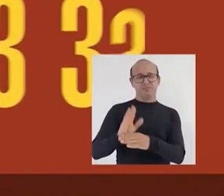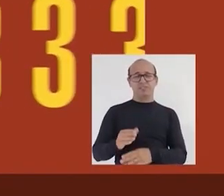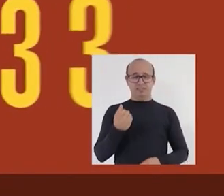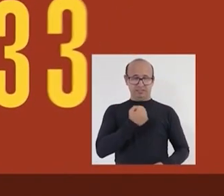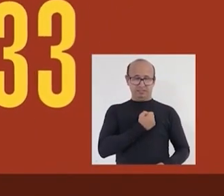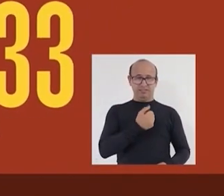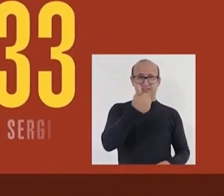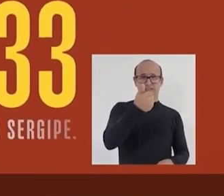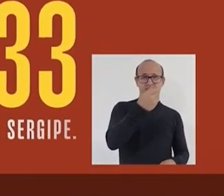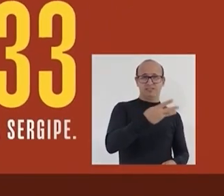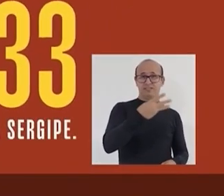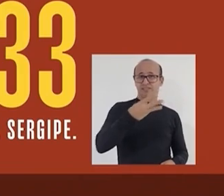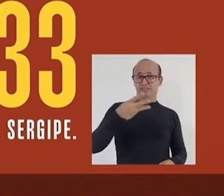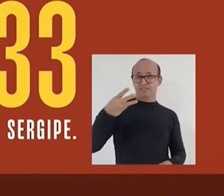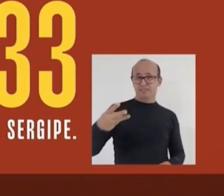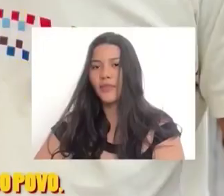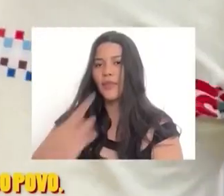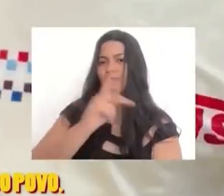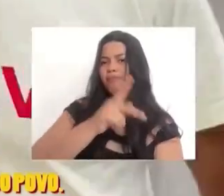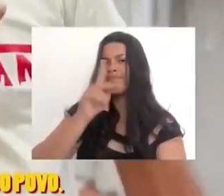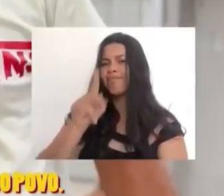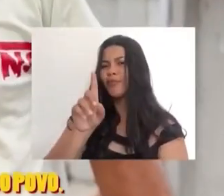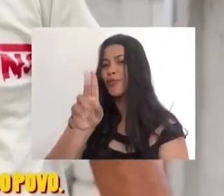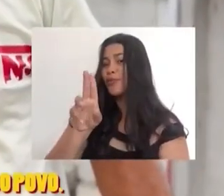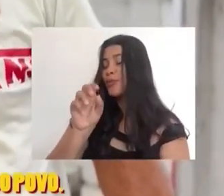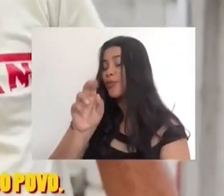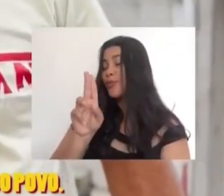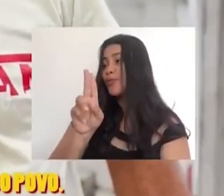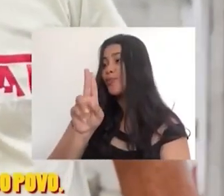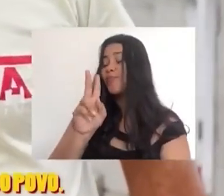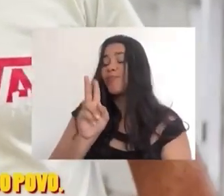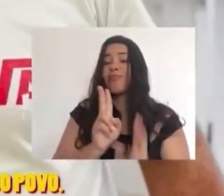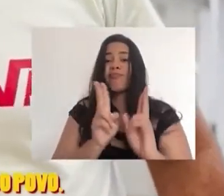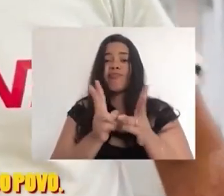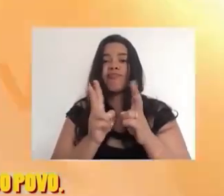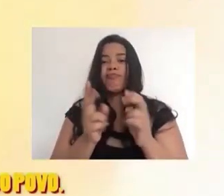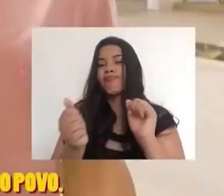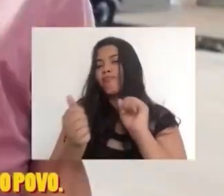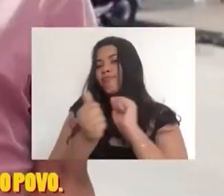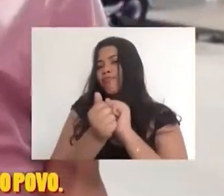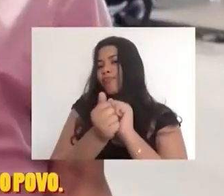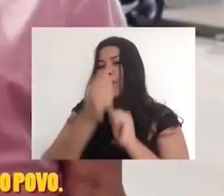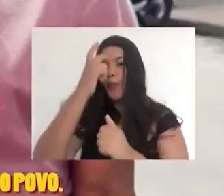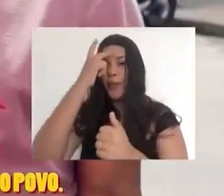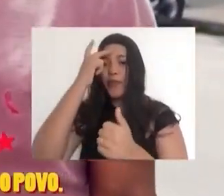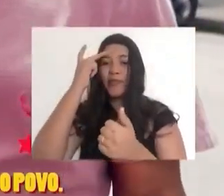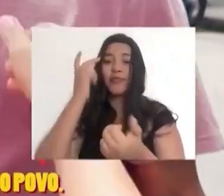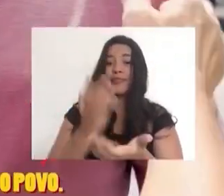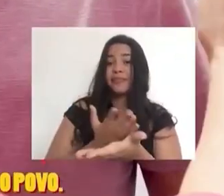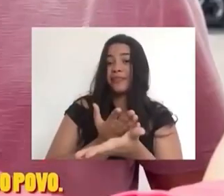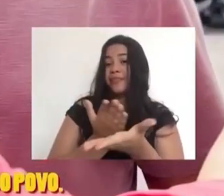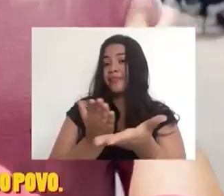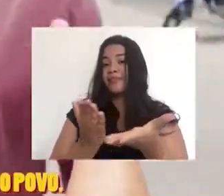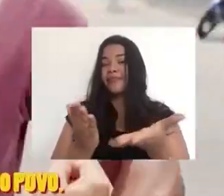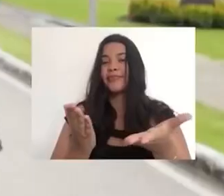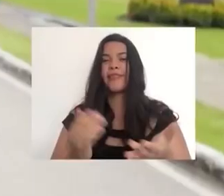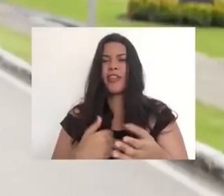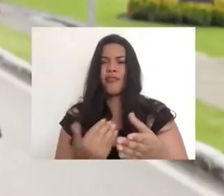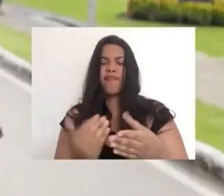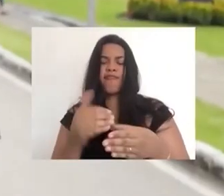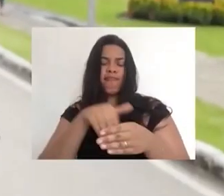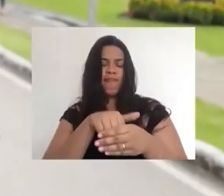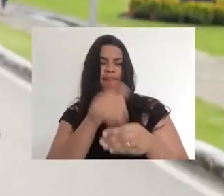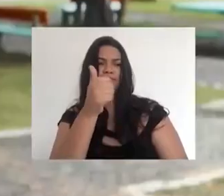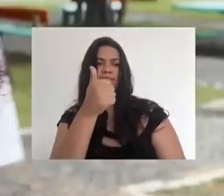3333. Professor Dudu, sempre esteve em defesa do povo. Eu